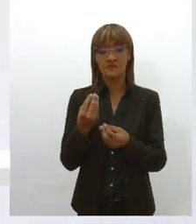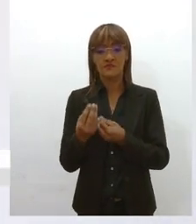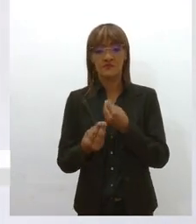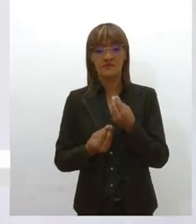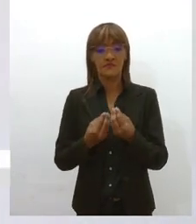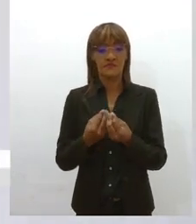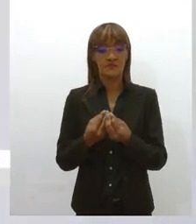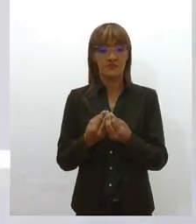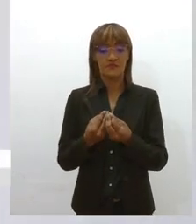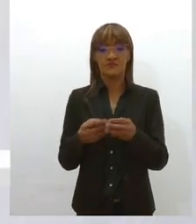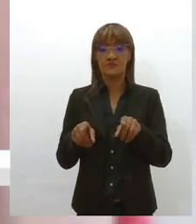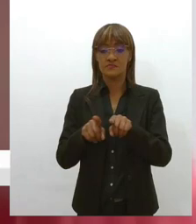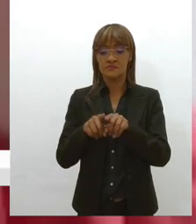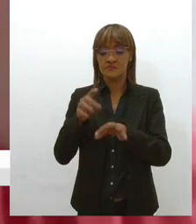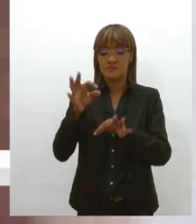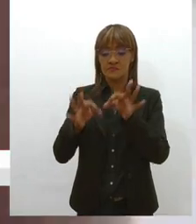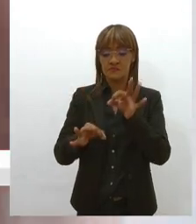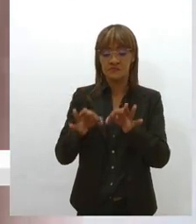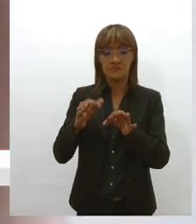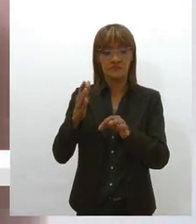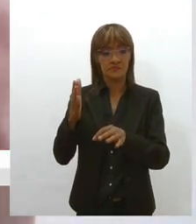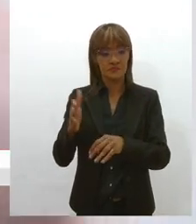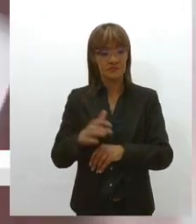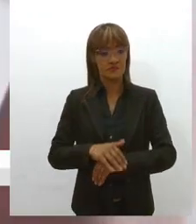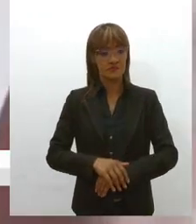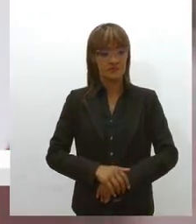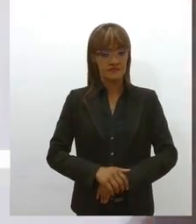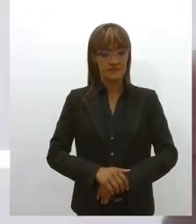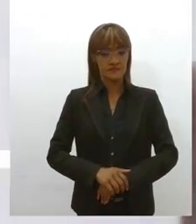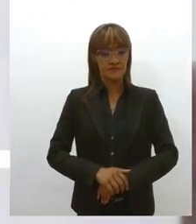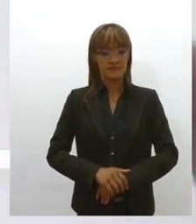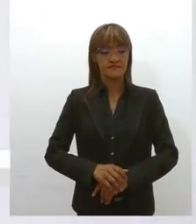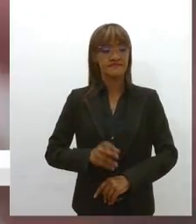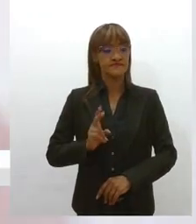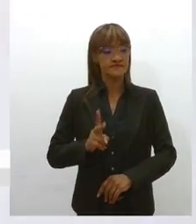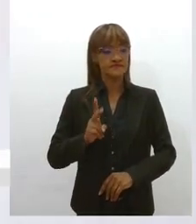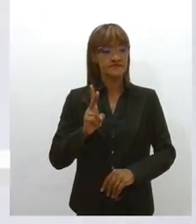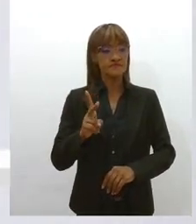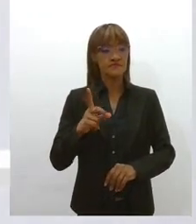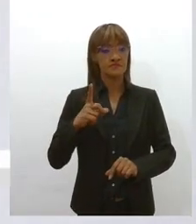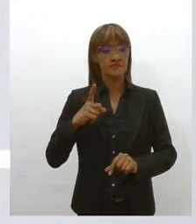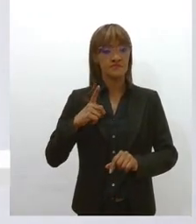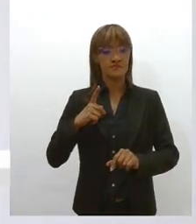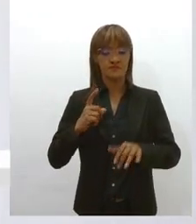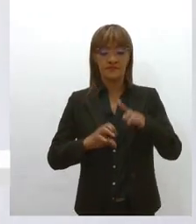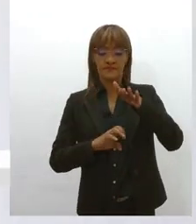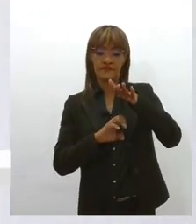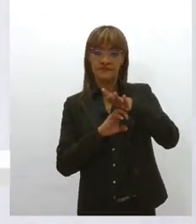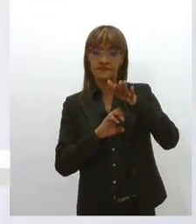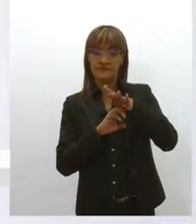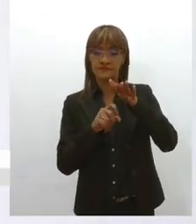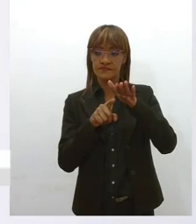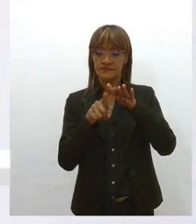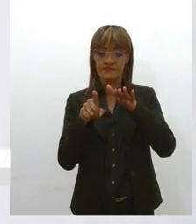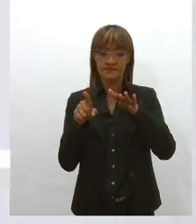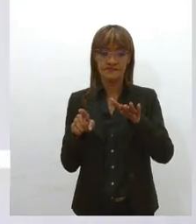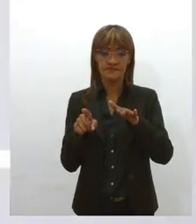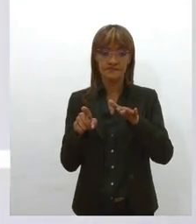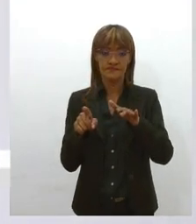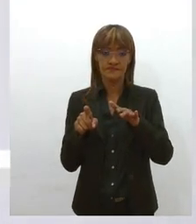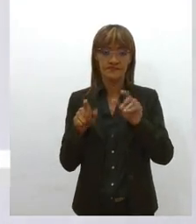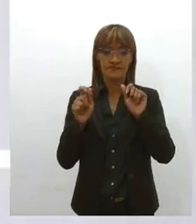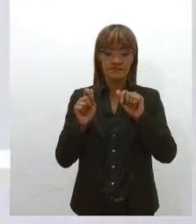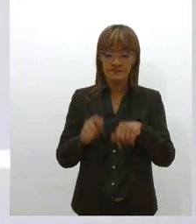judicializar, instituir, sempre que são instituídos pelos empregadores espaços de negociação coletiva,